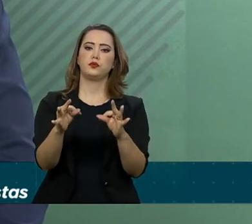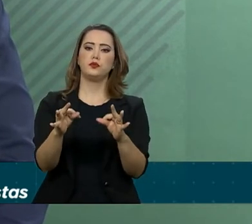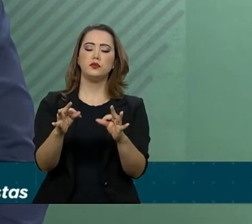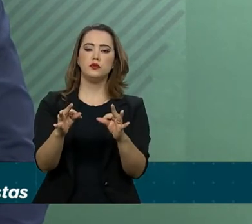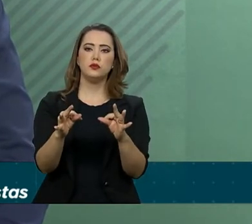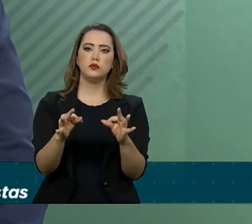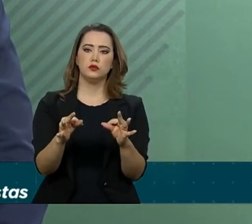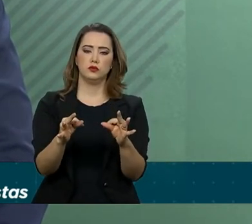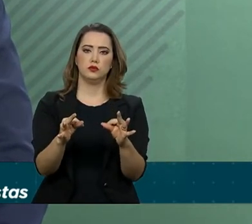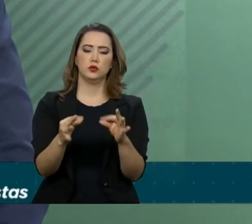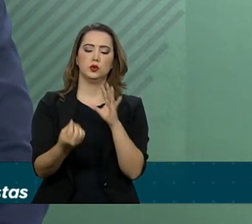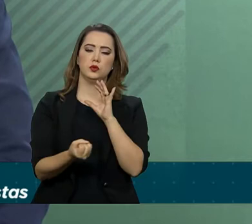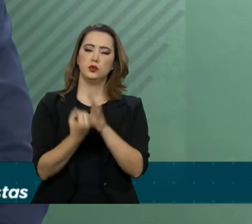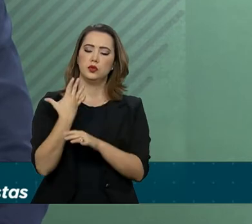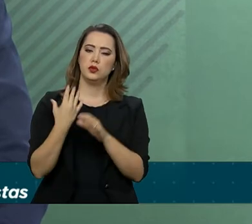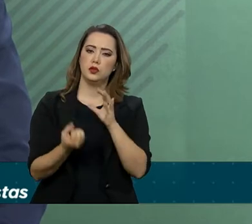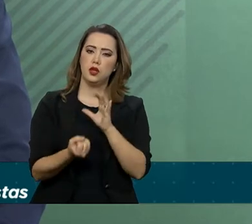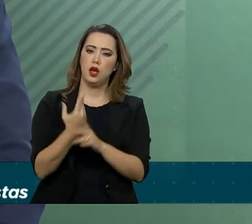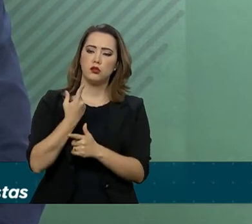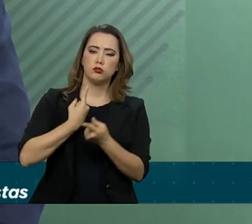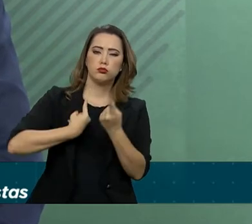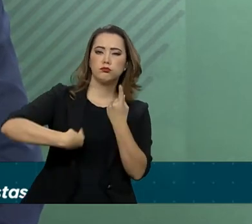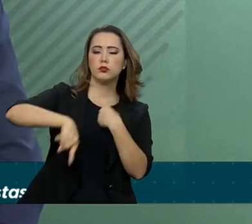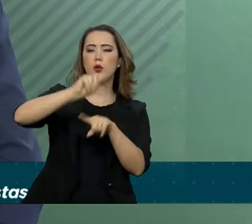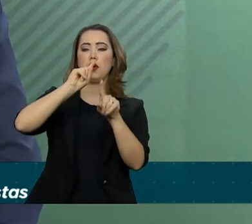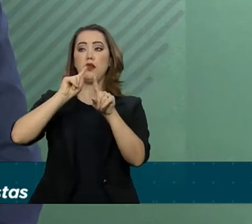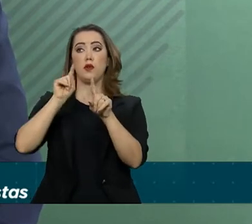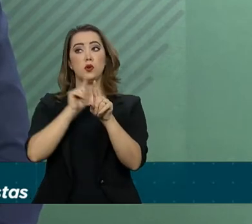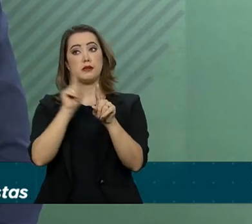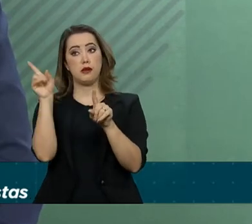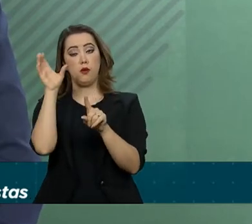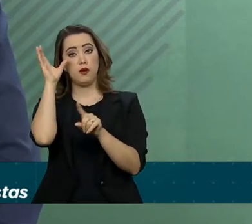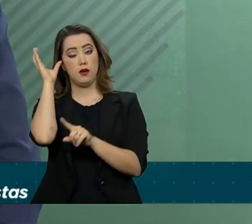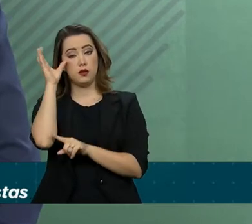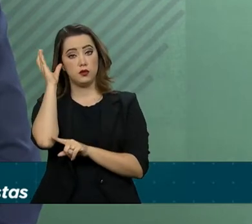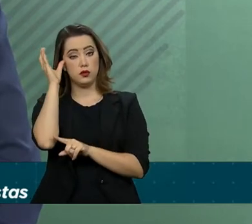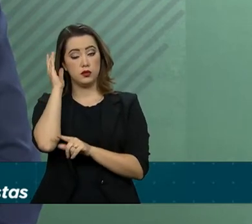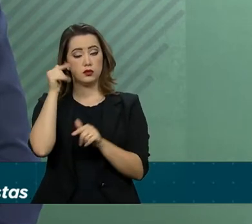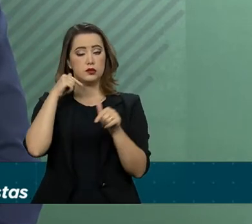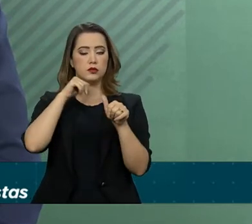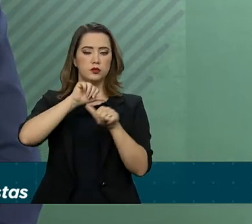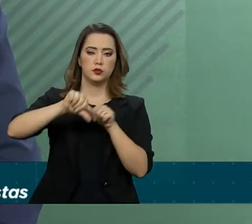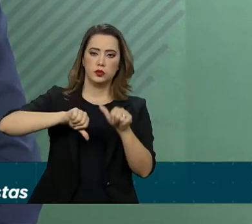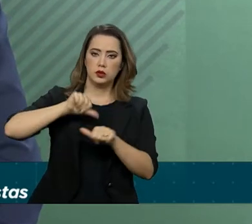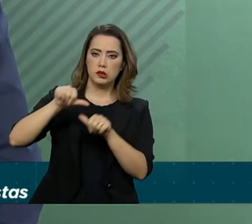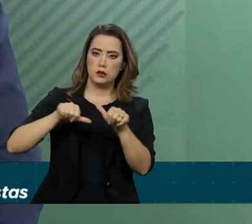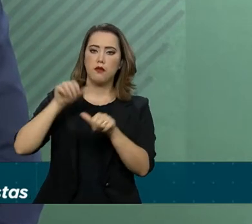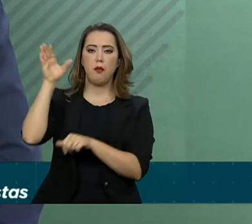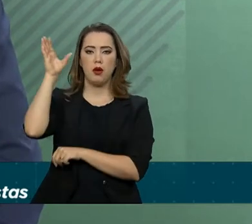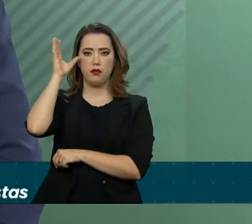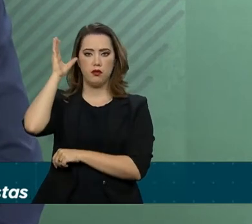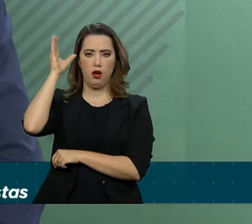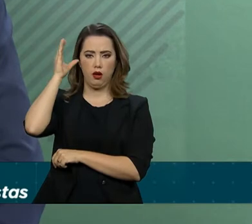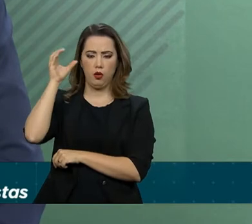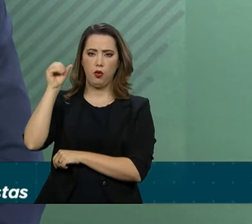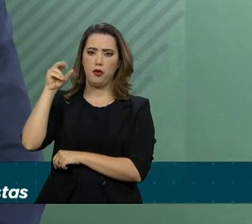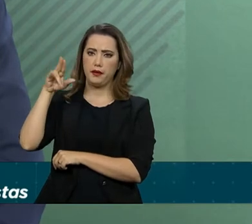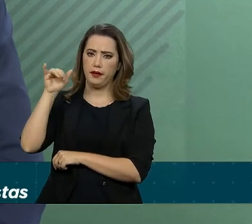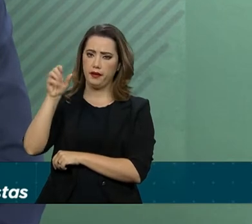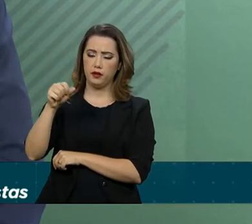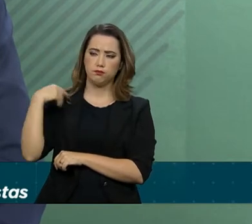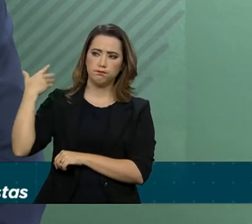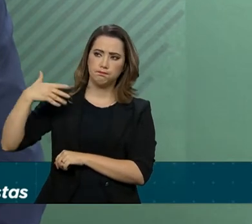que geraram uma revolução naquele país, tornando-o, nas últimas décadas,